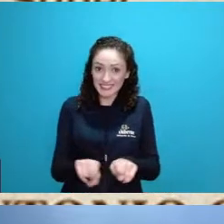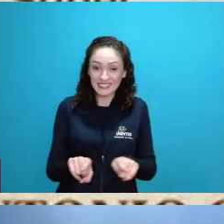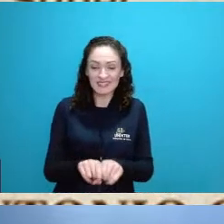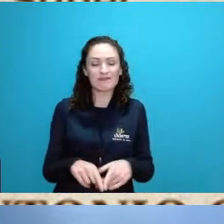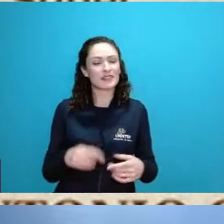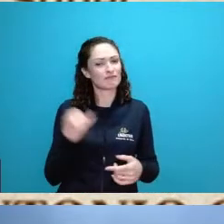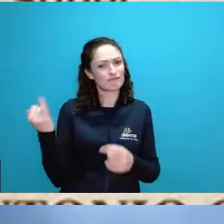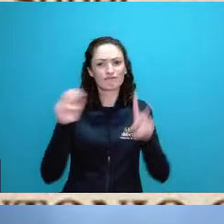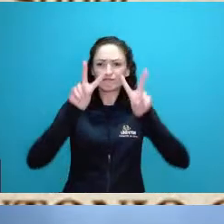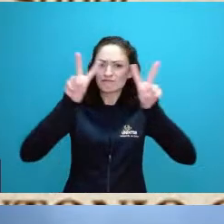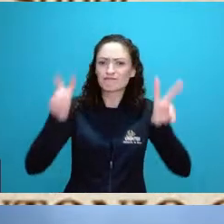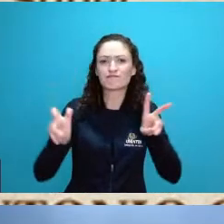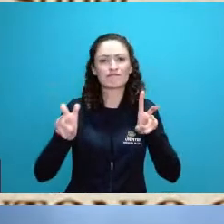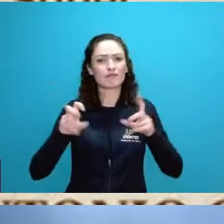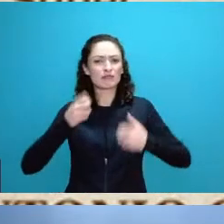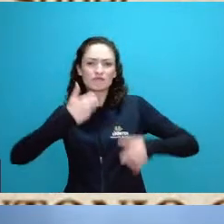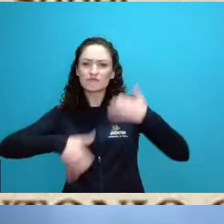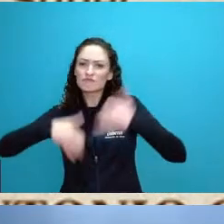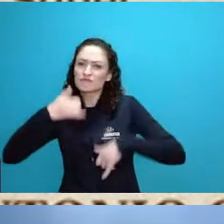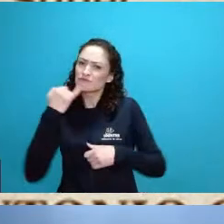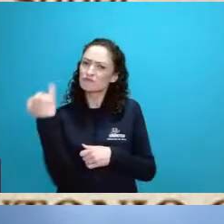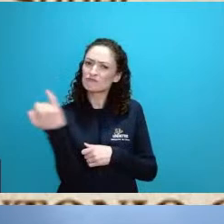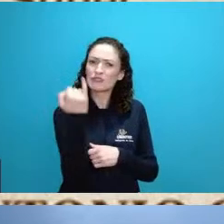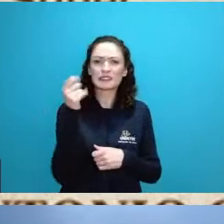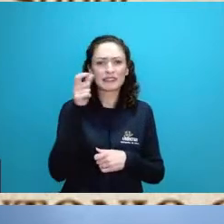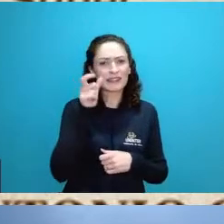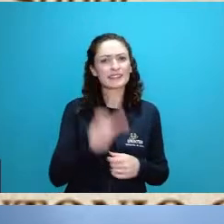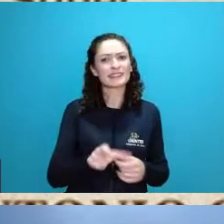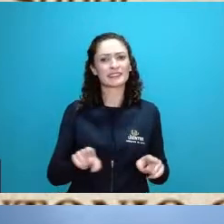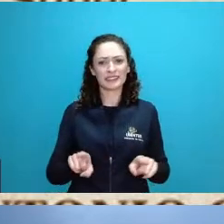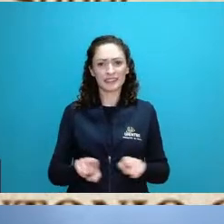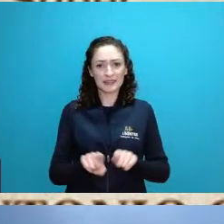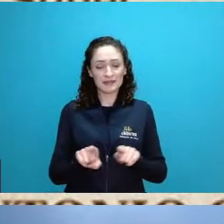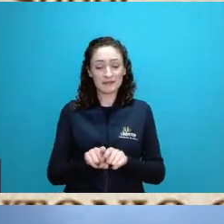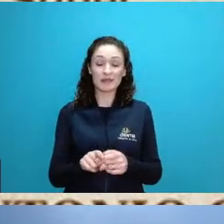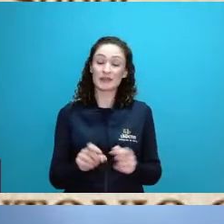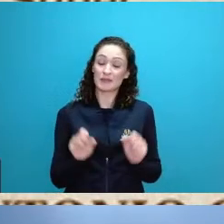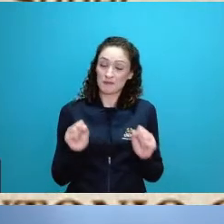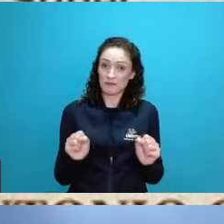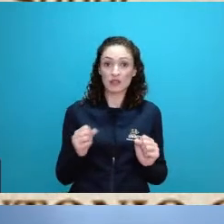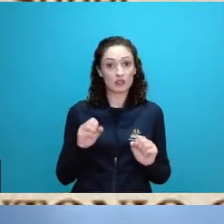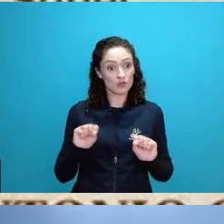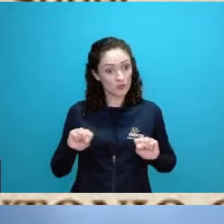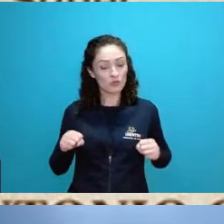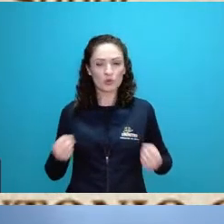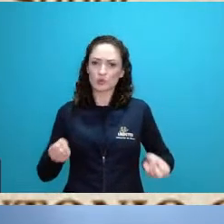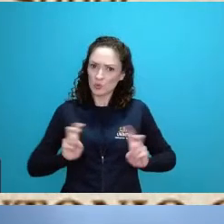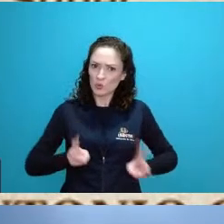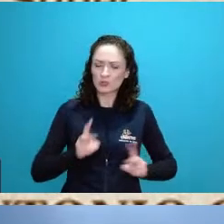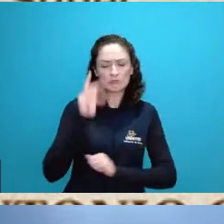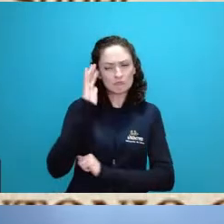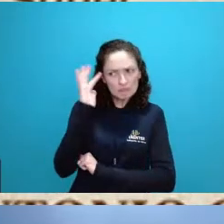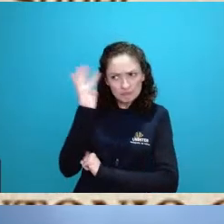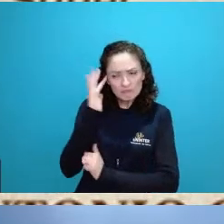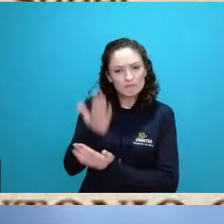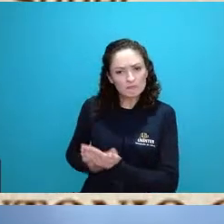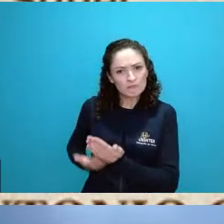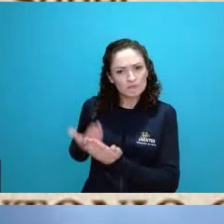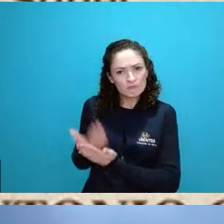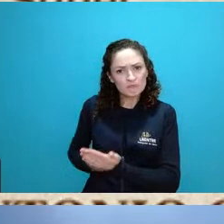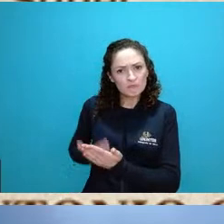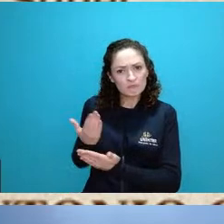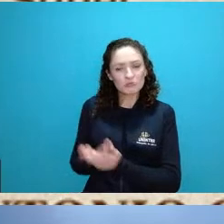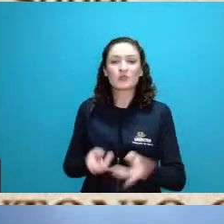importante muito interessante e que devemos prosseguir refletindo a respeito então